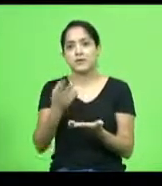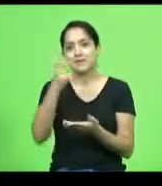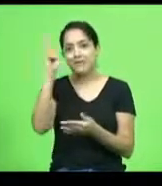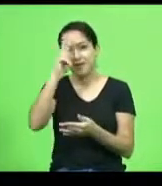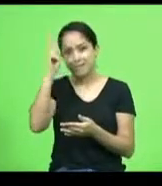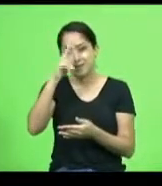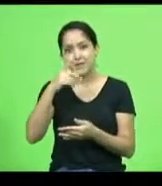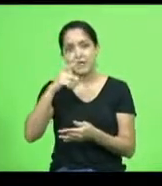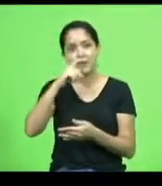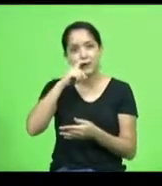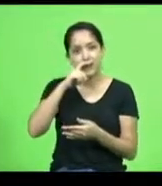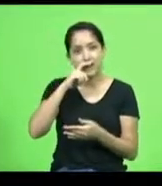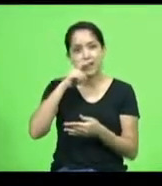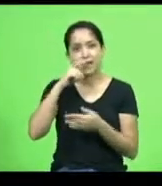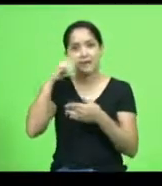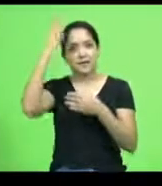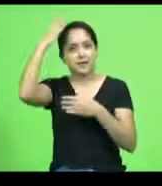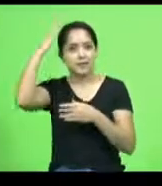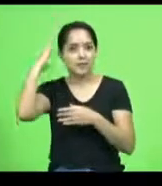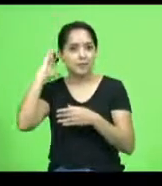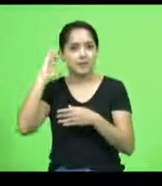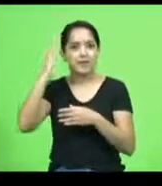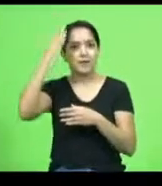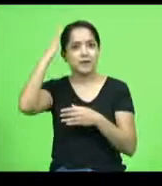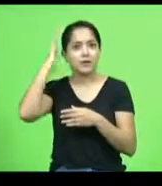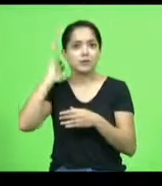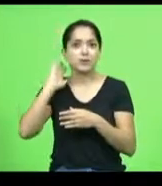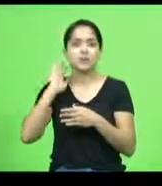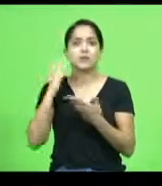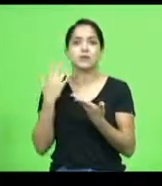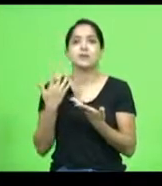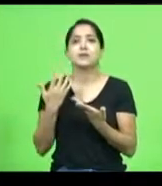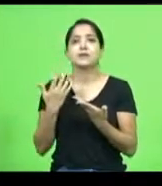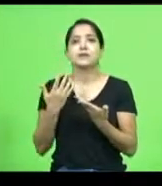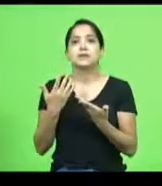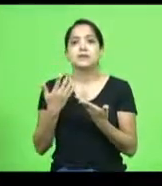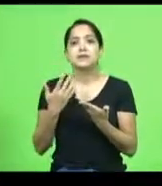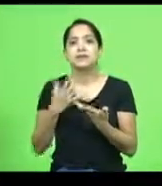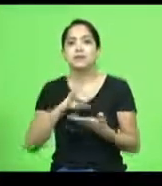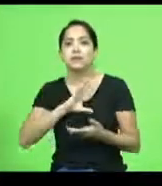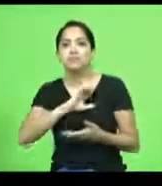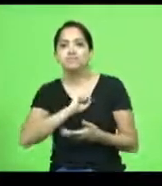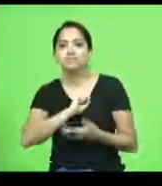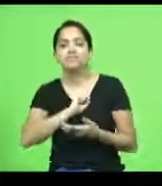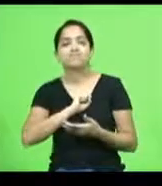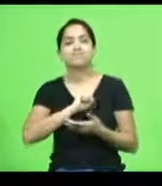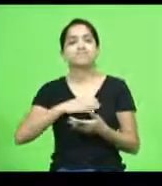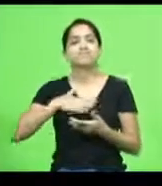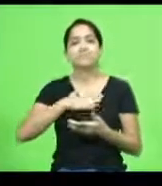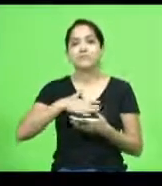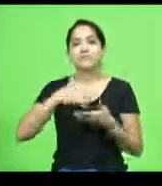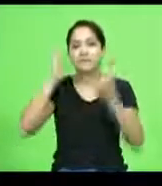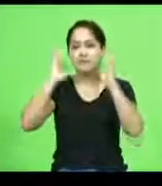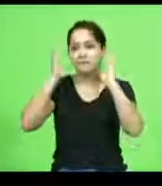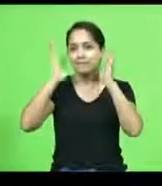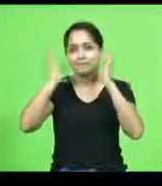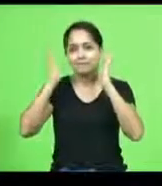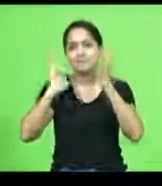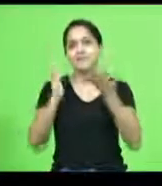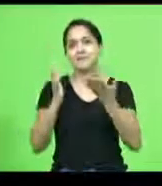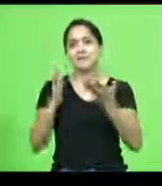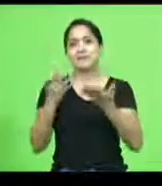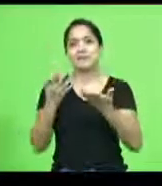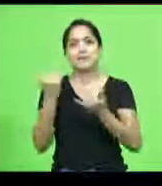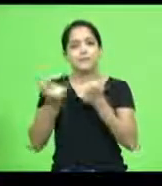o meu pai tinha cabelos muito estilosos e a coisa que eu mais adorava quando eu chegava perto era bagunçar toda a cabeleira